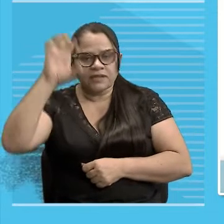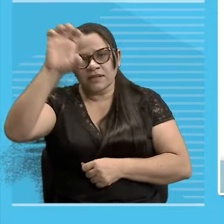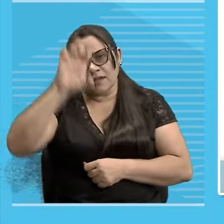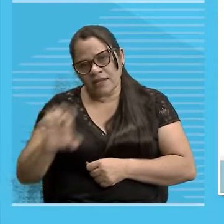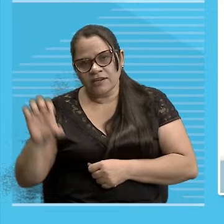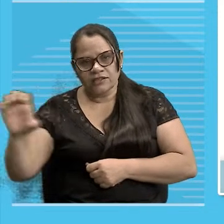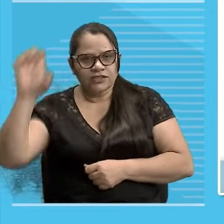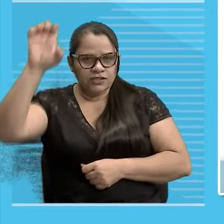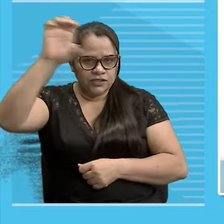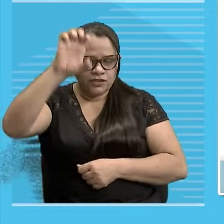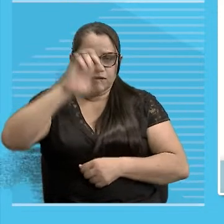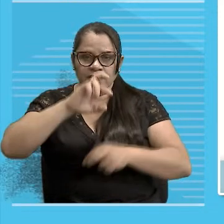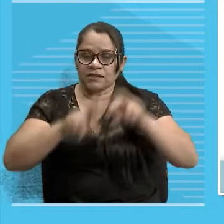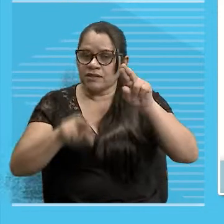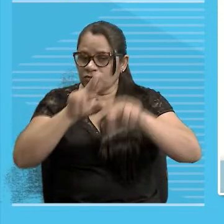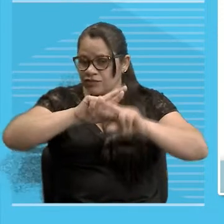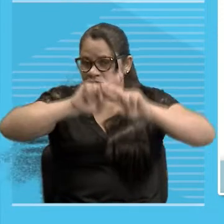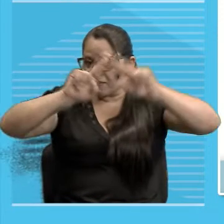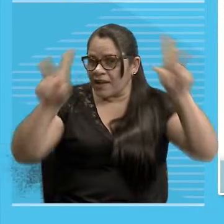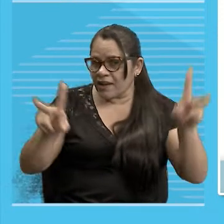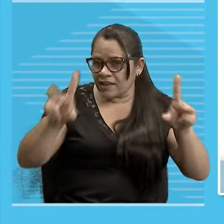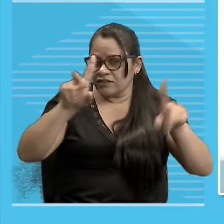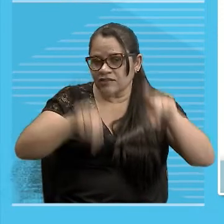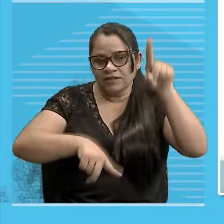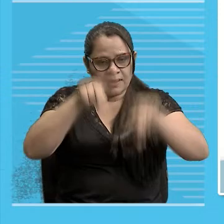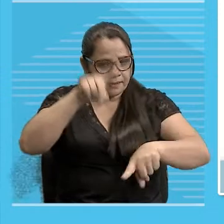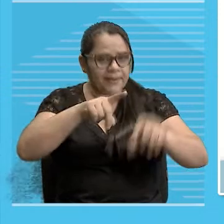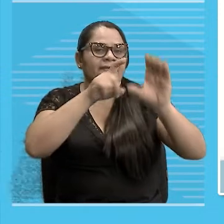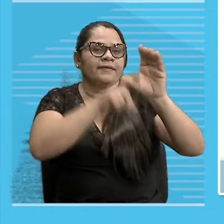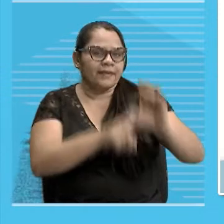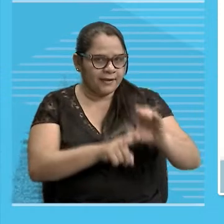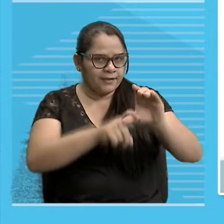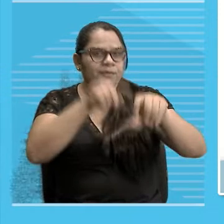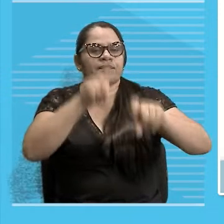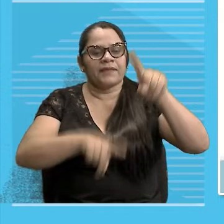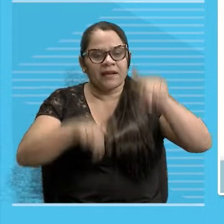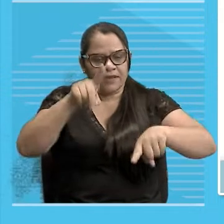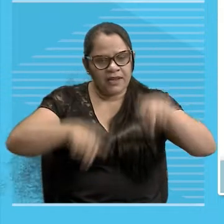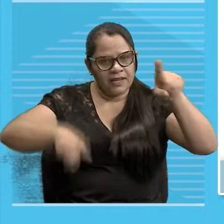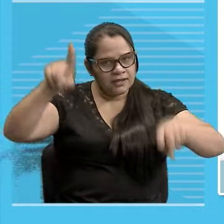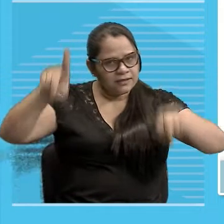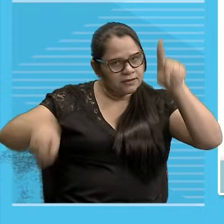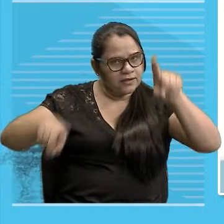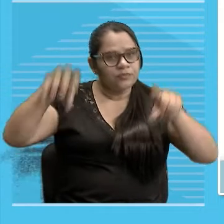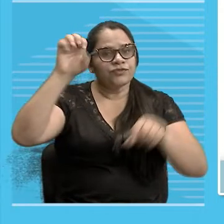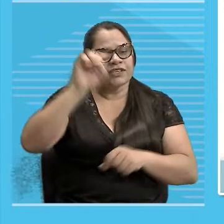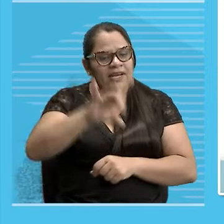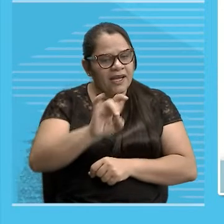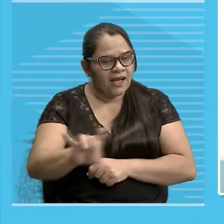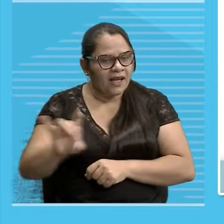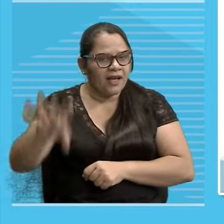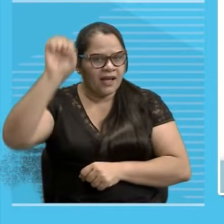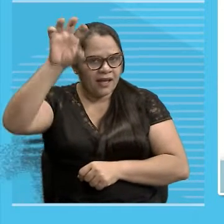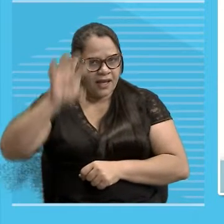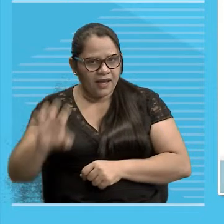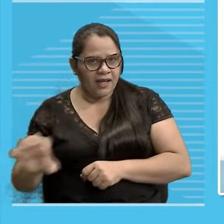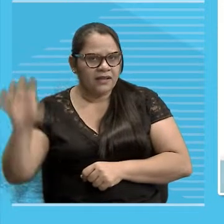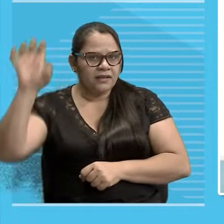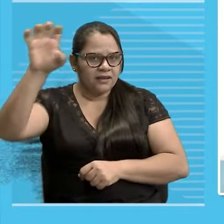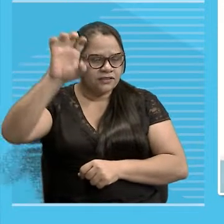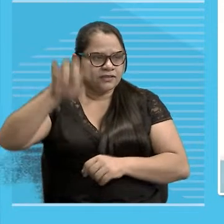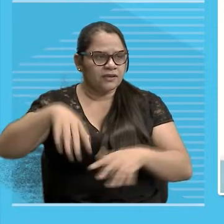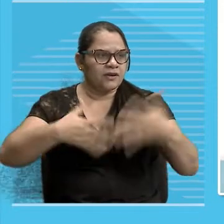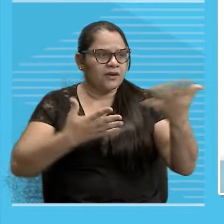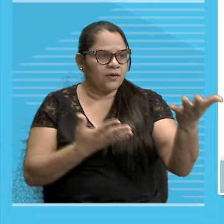Tem tanto nome para esse pão, minha gente Você não tem noção Então, evidentemente Dentro desse aspecto da variação